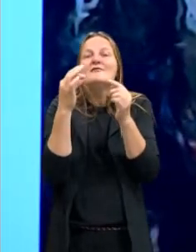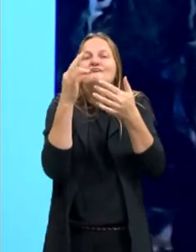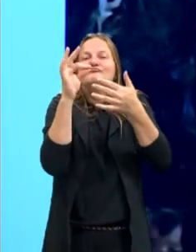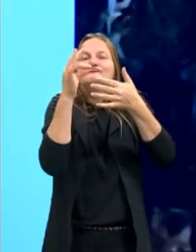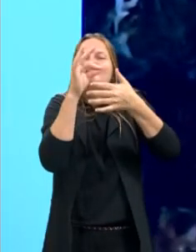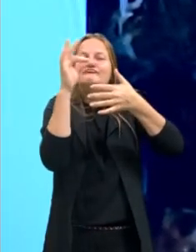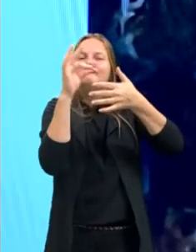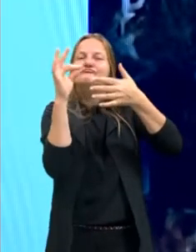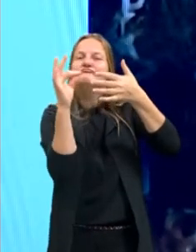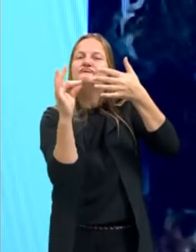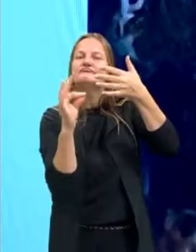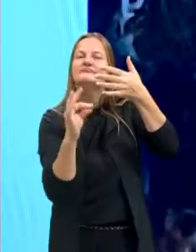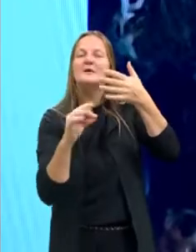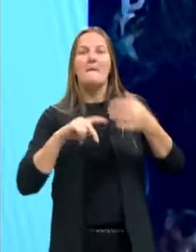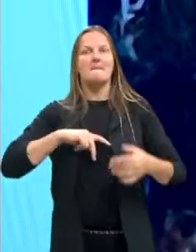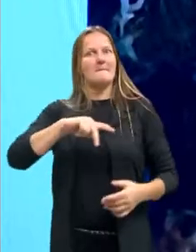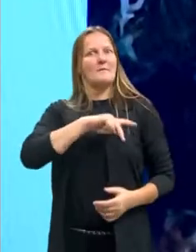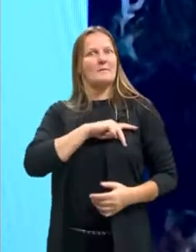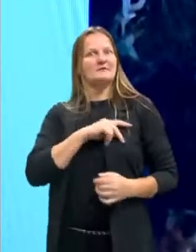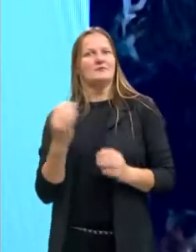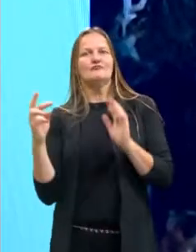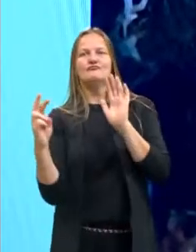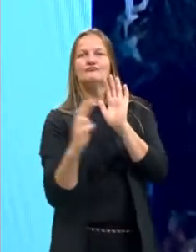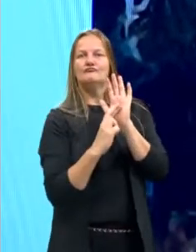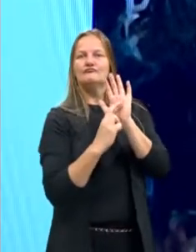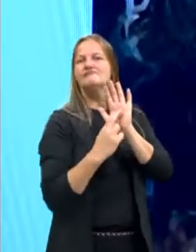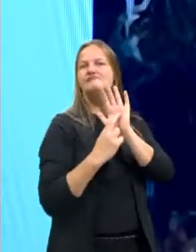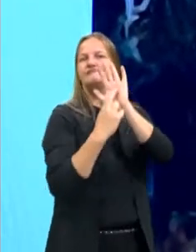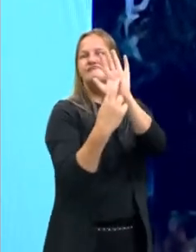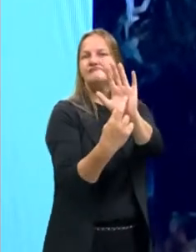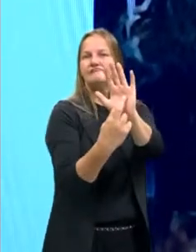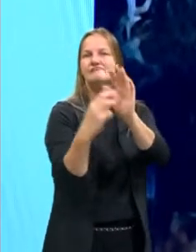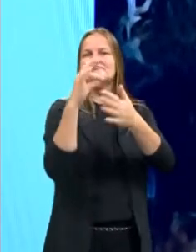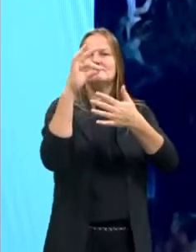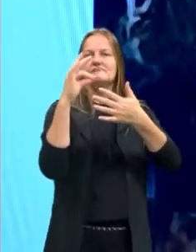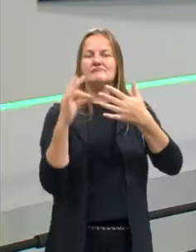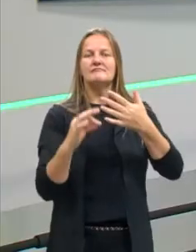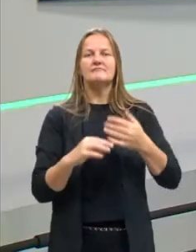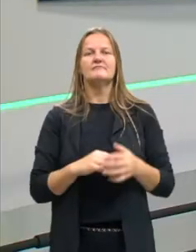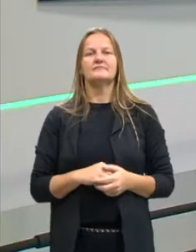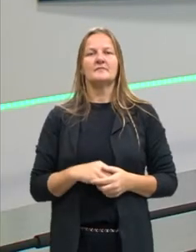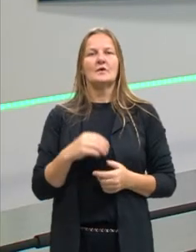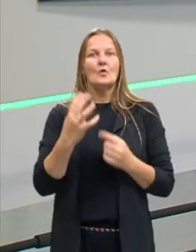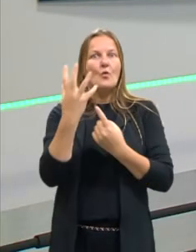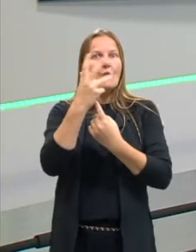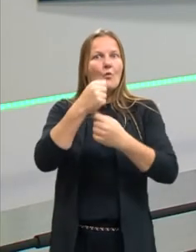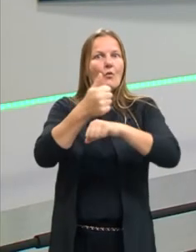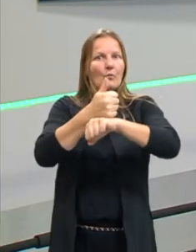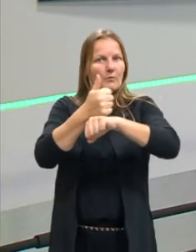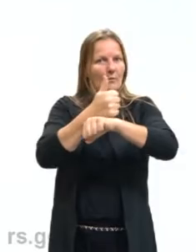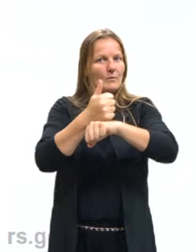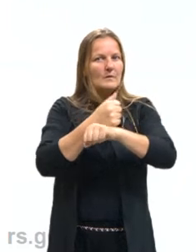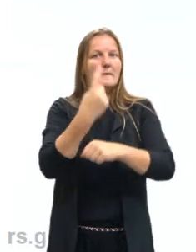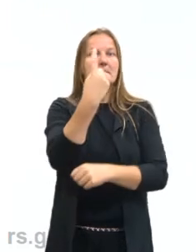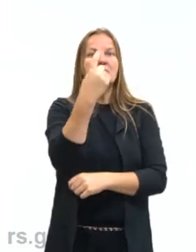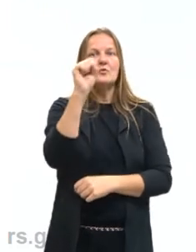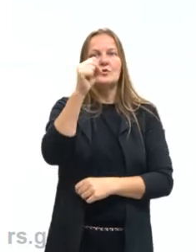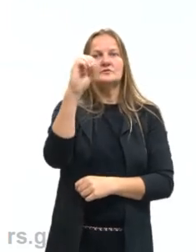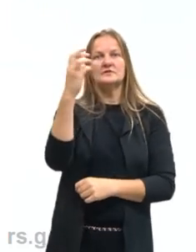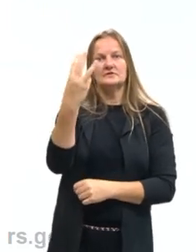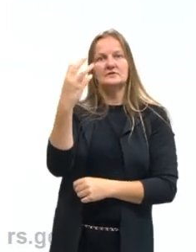população representada nessa tela. Então, quando o Delacroix faz essa pintura em 1830,